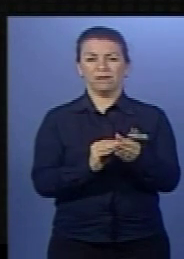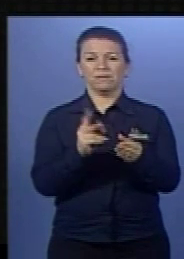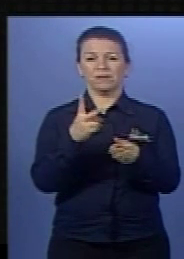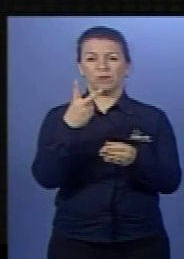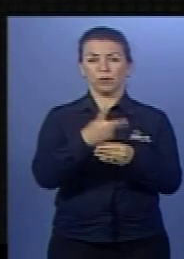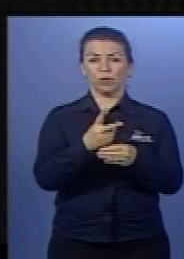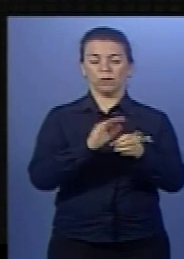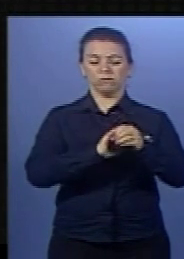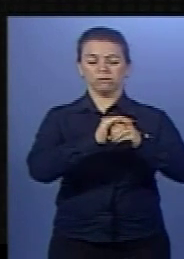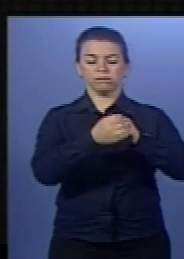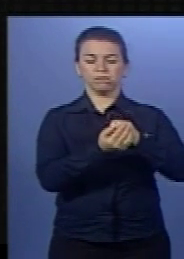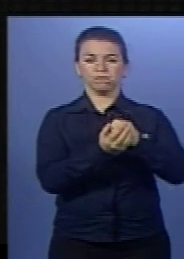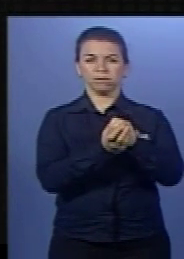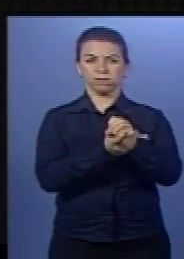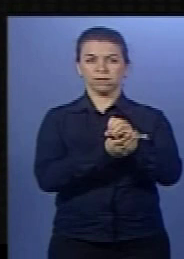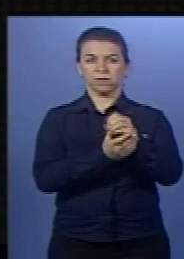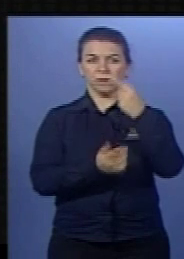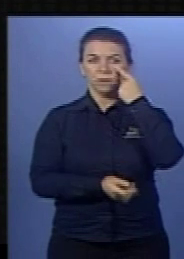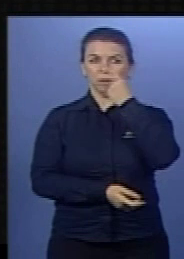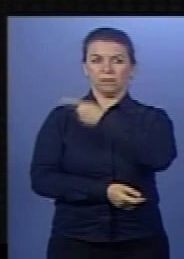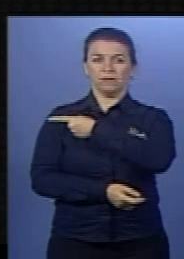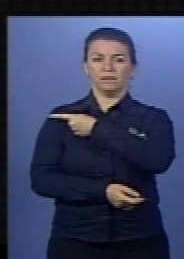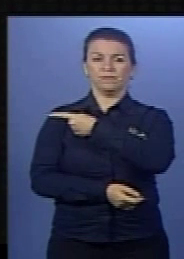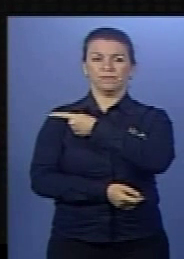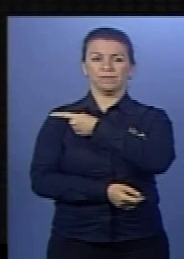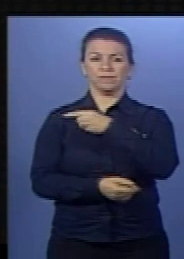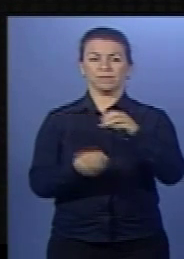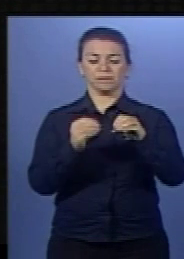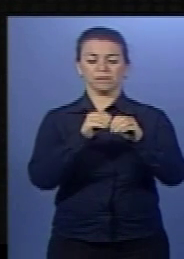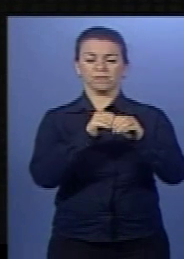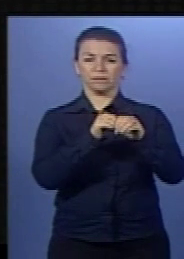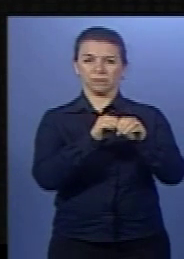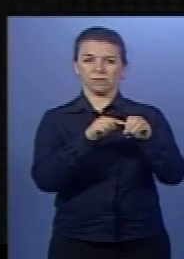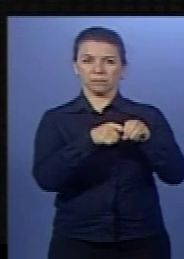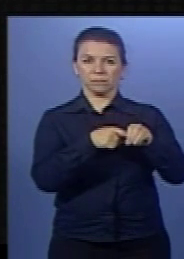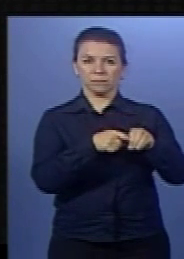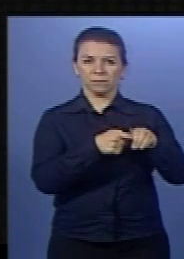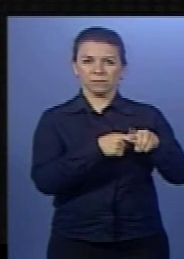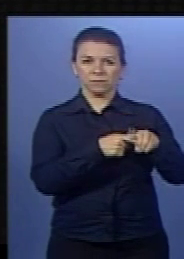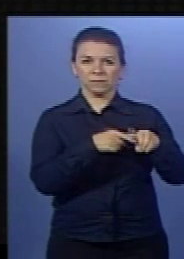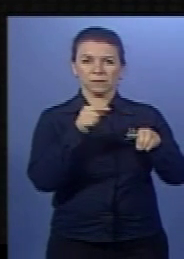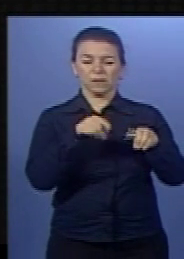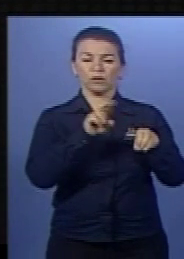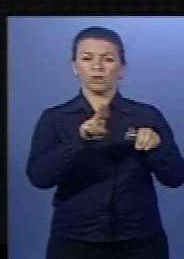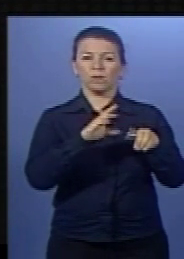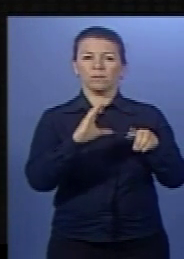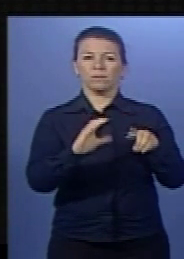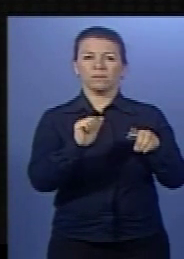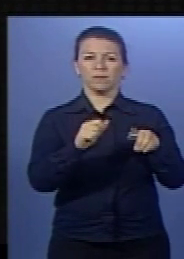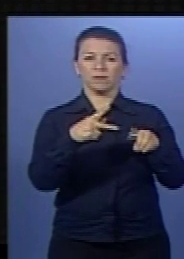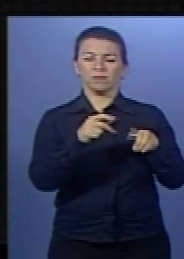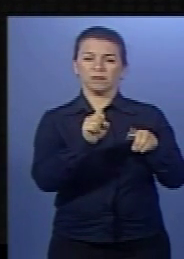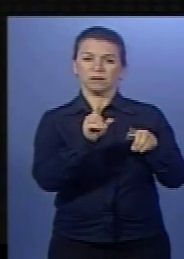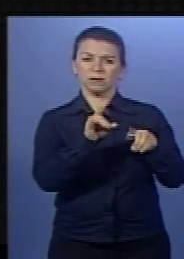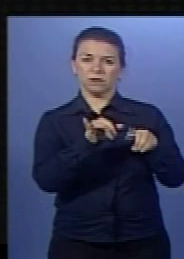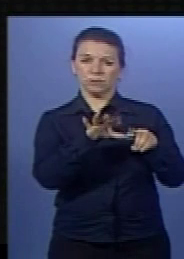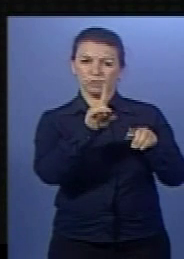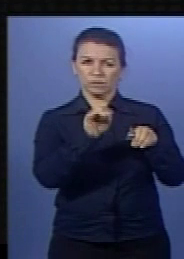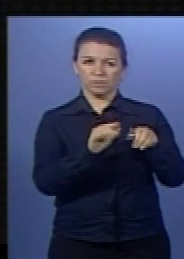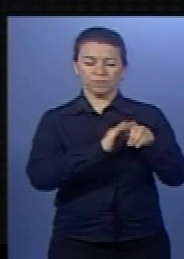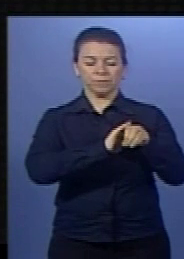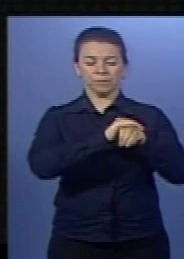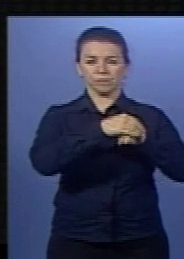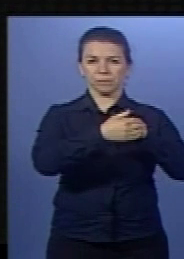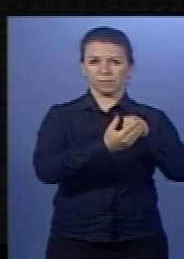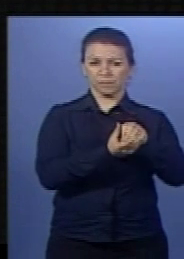tem duas cápsulas. Ele tem essa cápsula interna, que recebe o nome de capsídeo. Capsídeo, tá? E tem uma cápsula